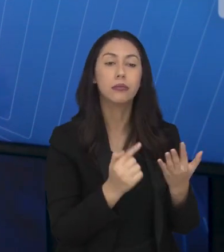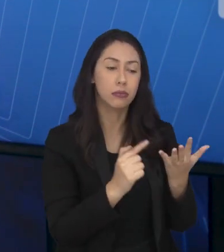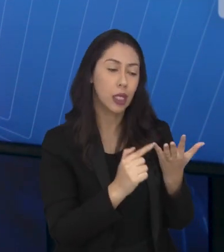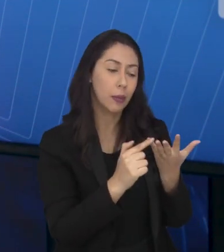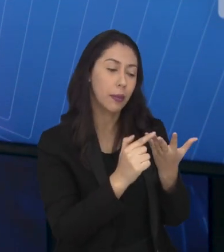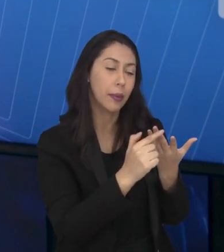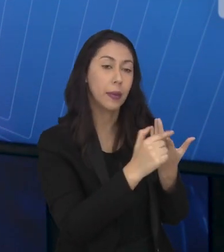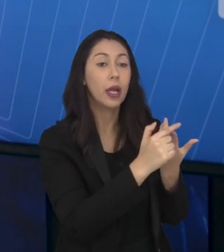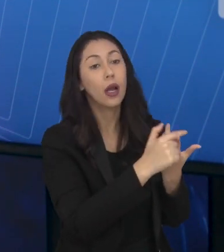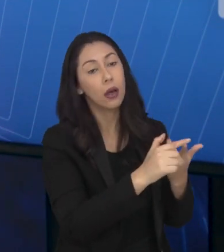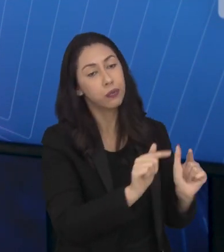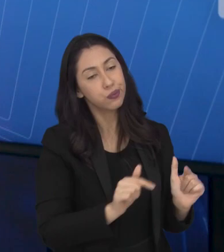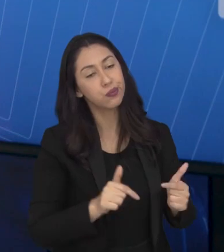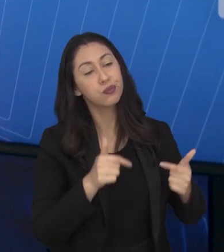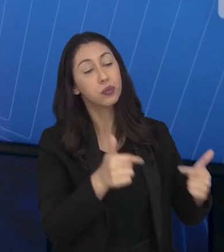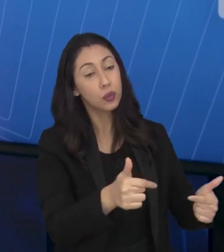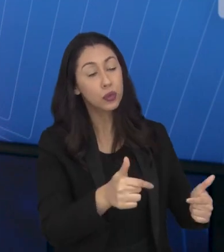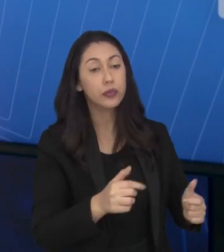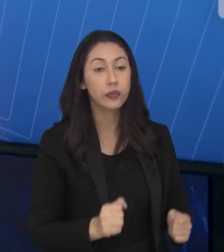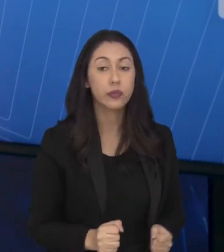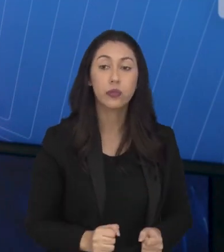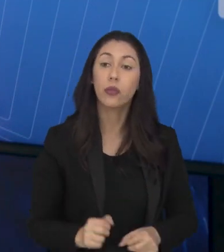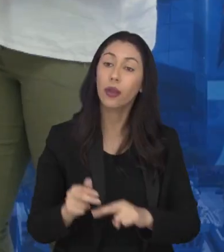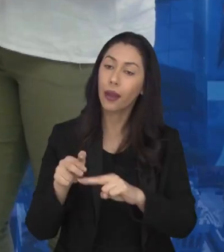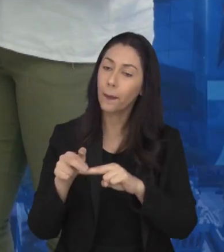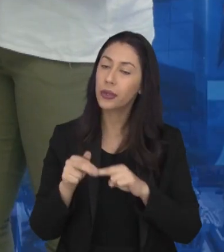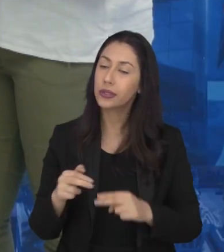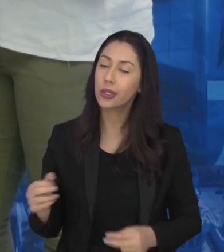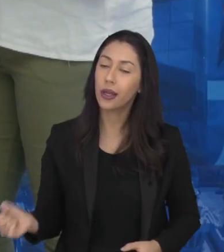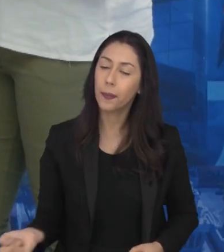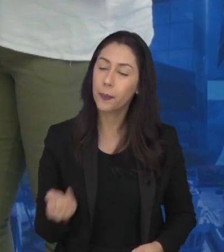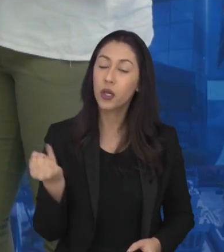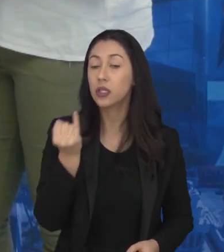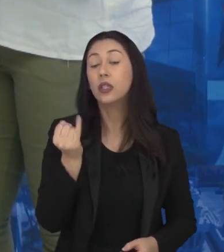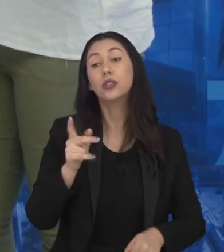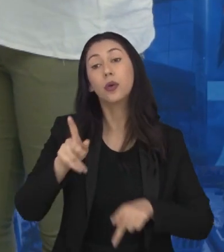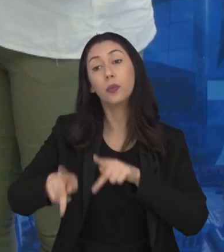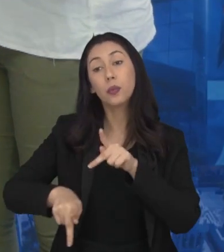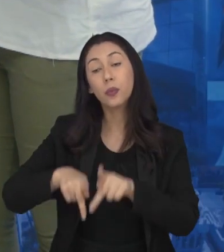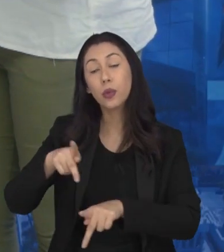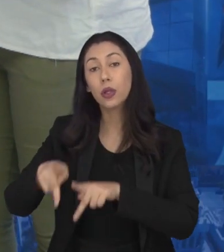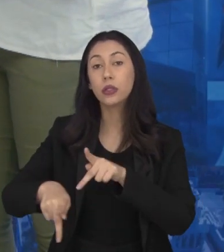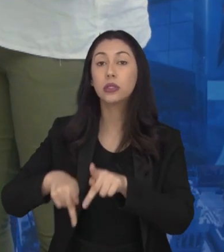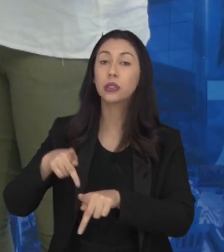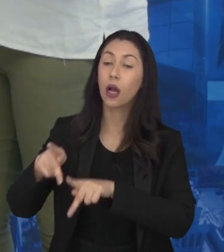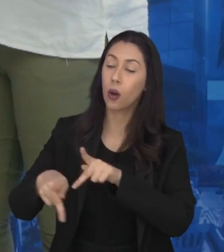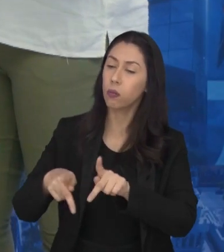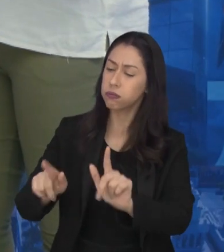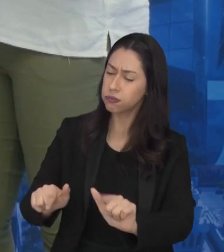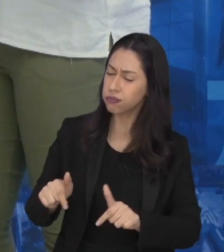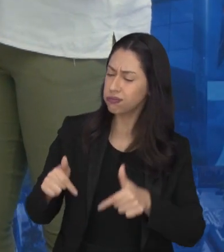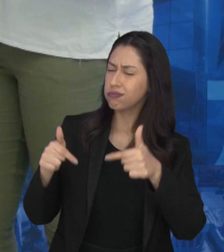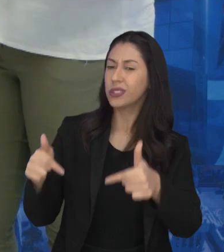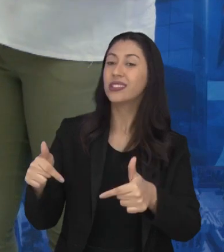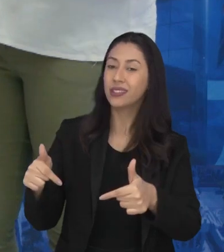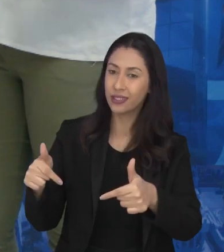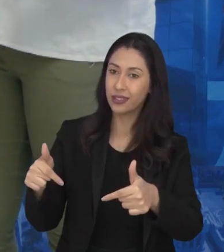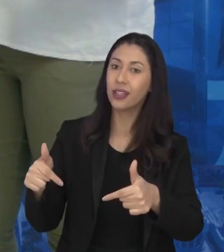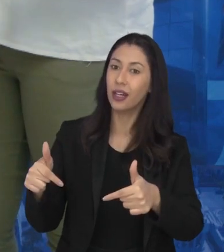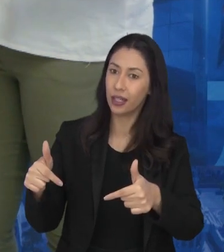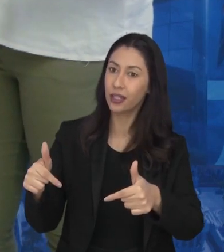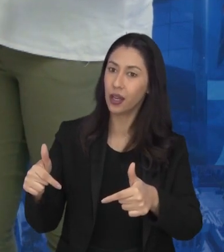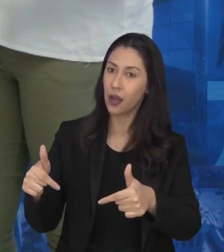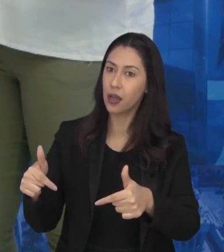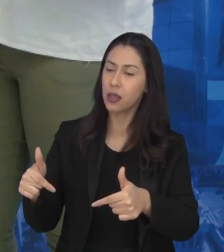necessárias caso seja necessário. E é por isso que é importante que a população seja ativa